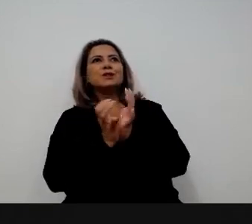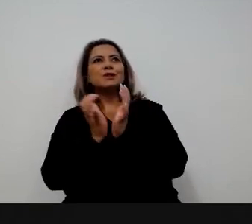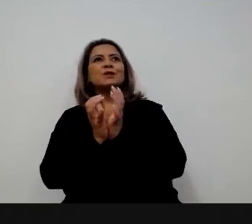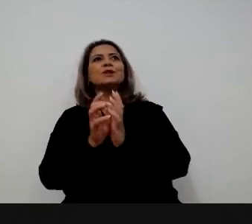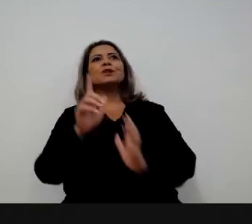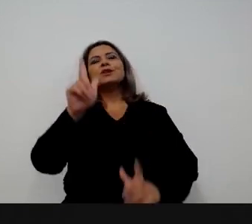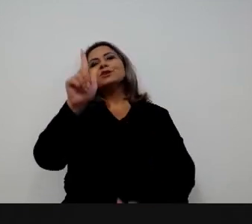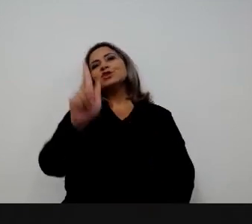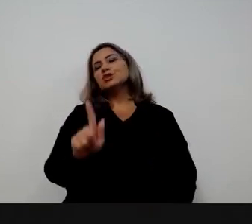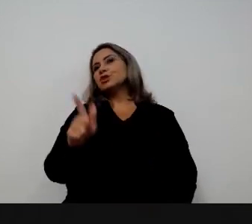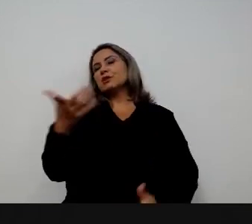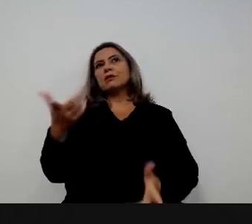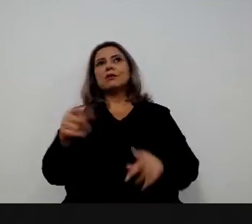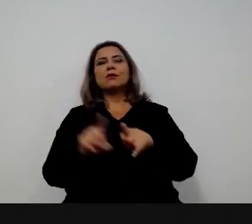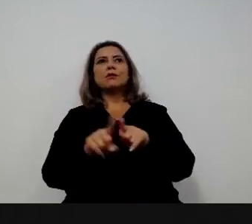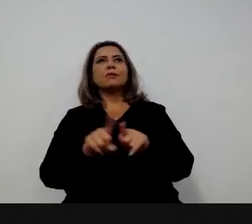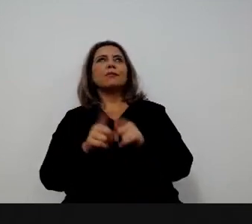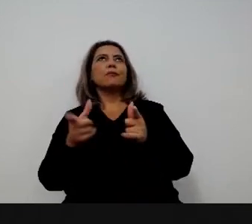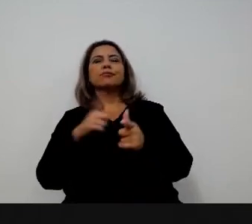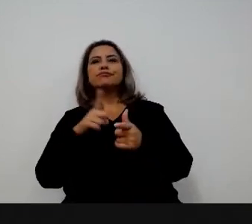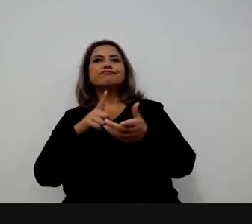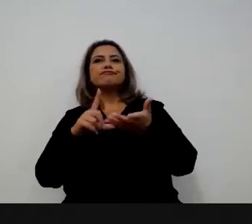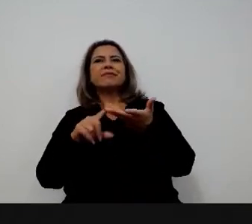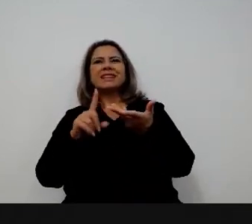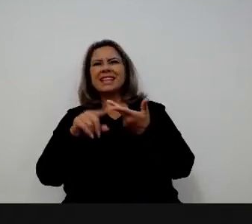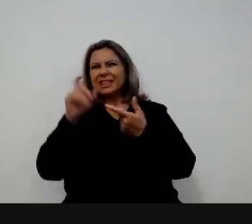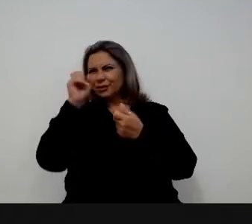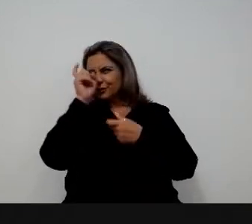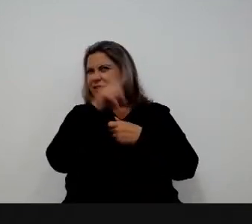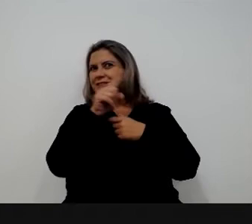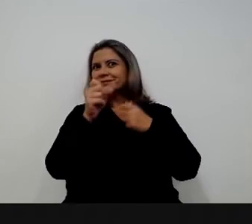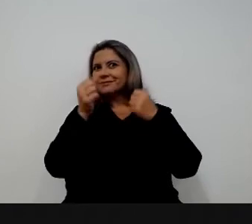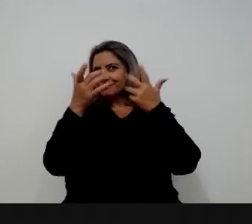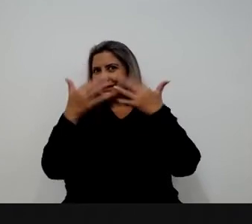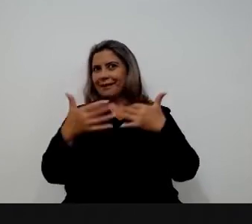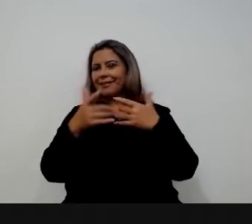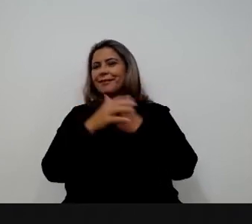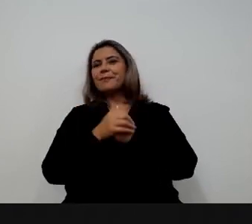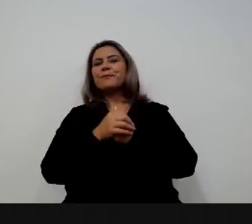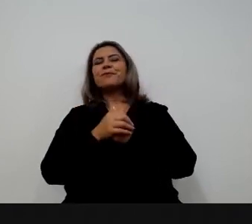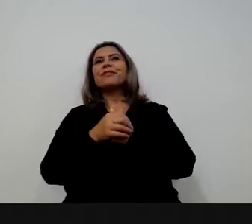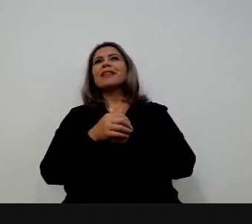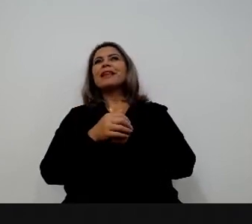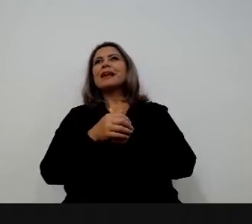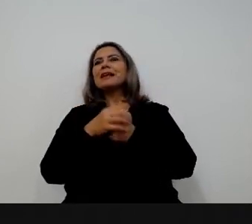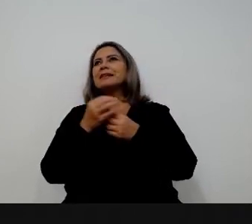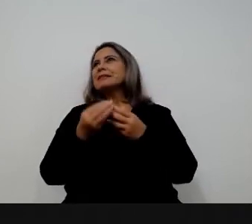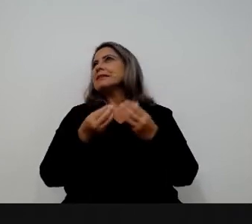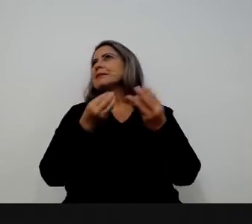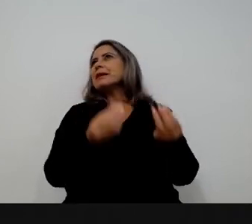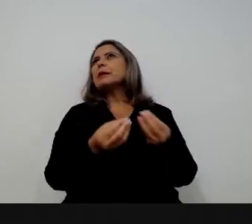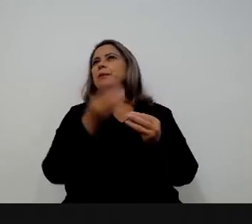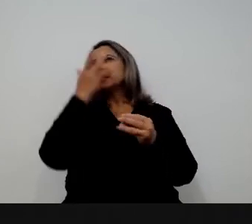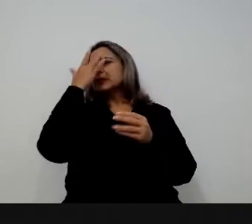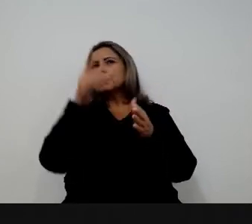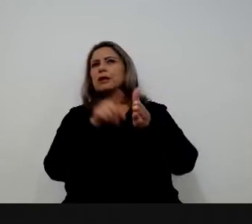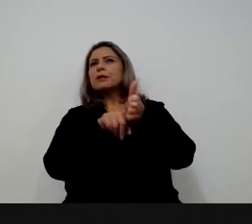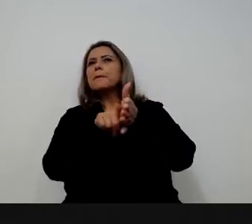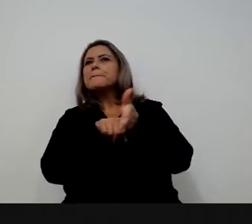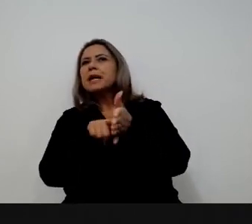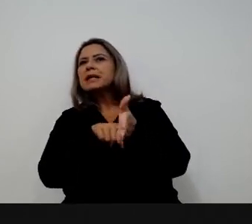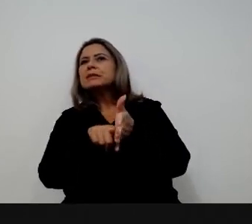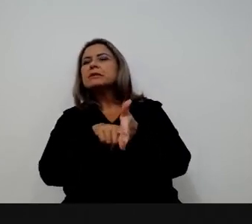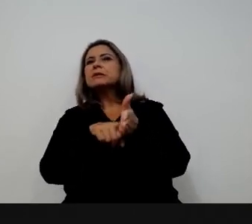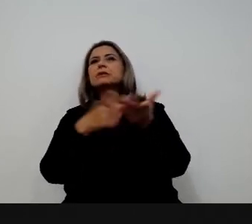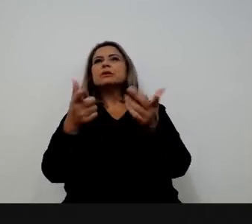gestor de produtos, um service owner, é até difícil de traduzir essas coisas, um gestor de entregas, um pesquisador de